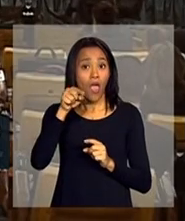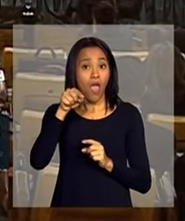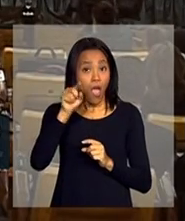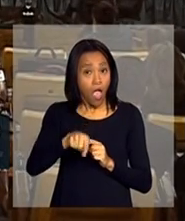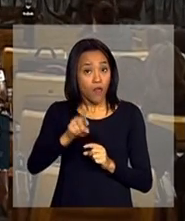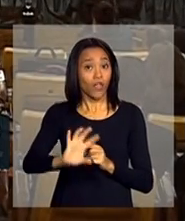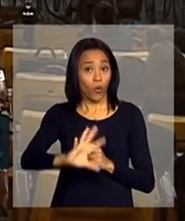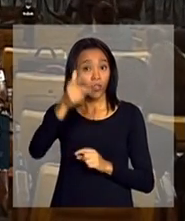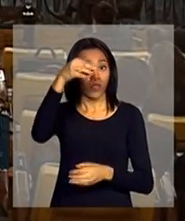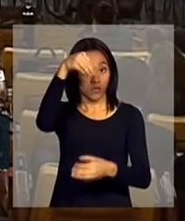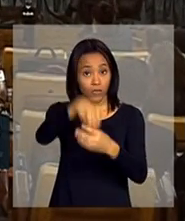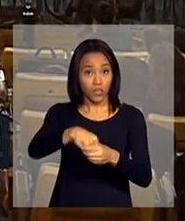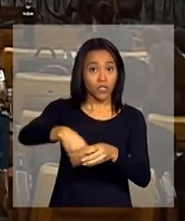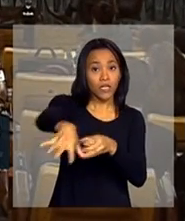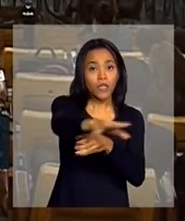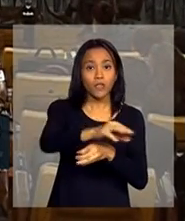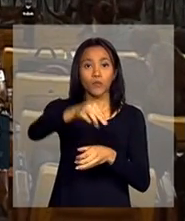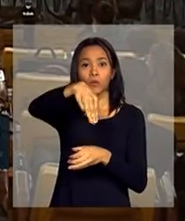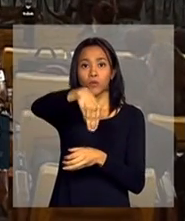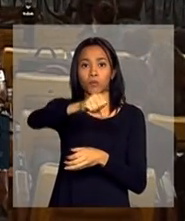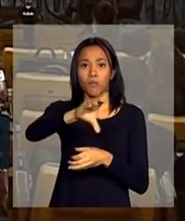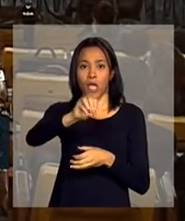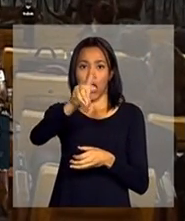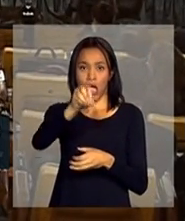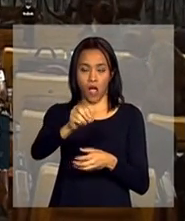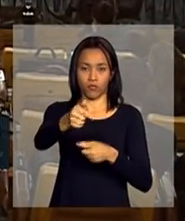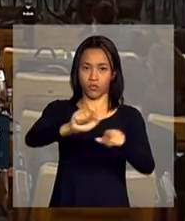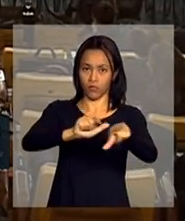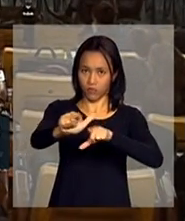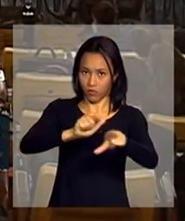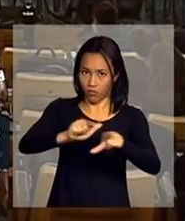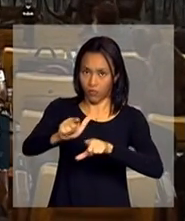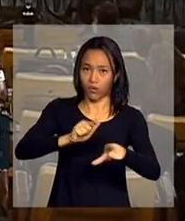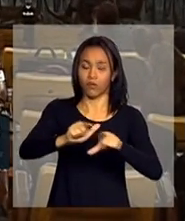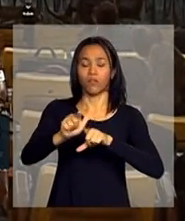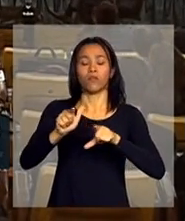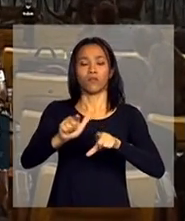acontecendo no mercado de trabalho brasileiro como um todo, qualitativamente falando,